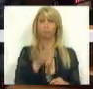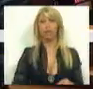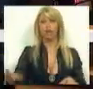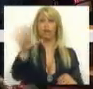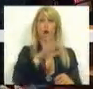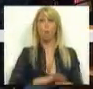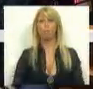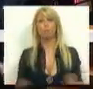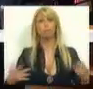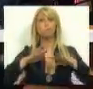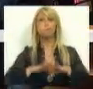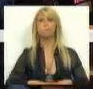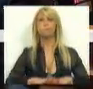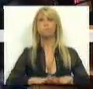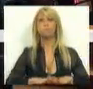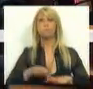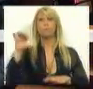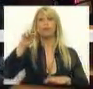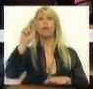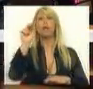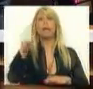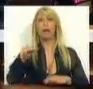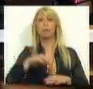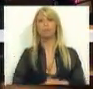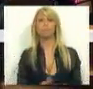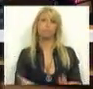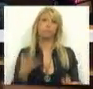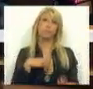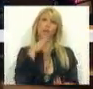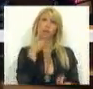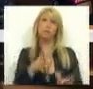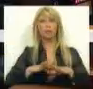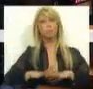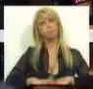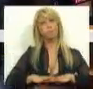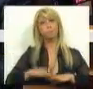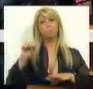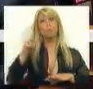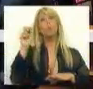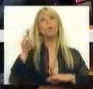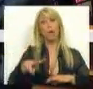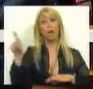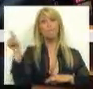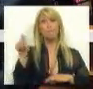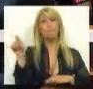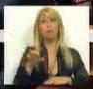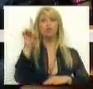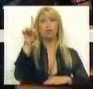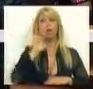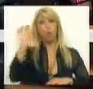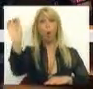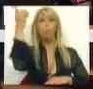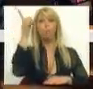e suspendeu o CREM, isto é, suspendeu durante seis meses aquilo que seria a